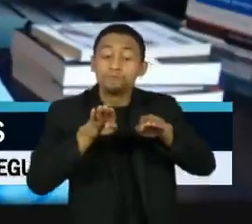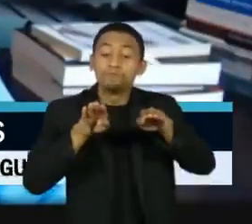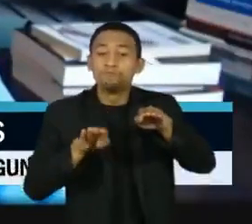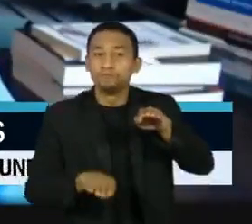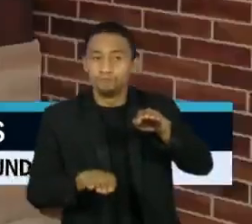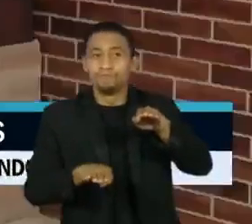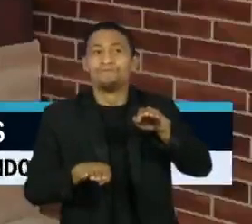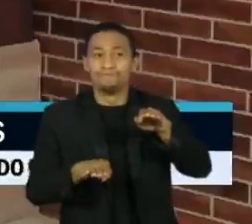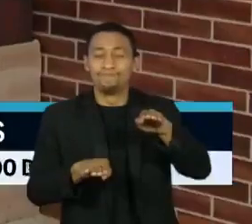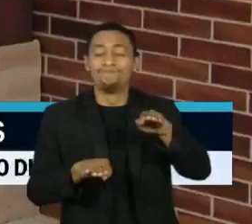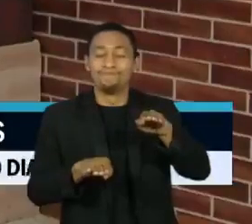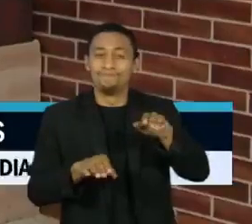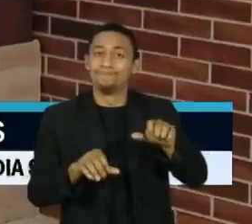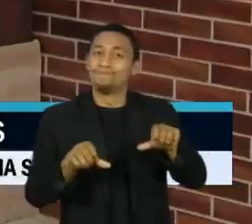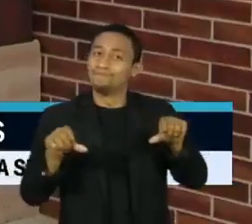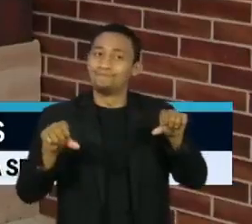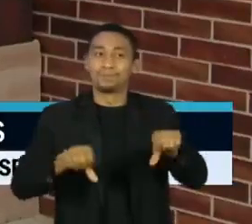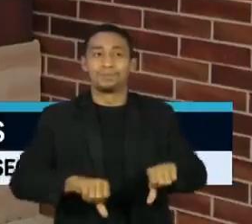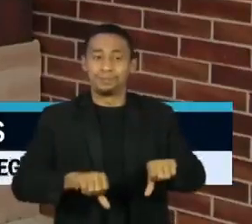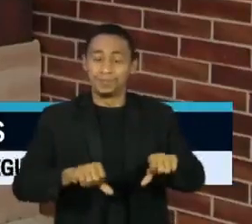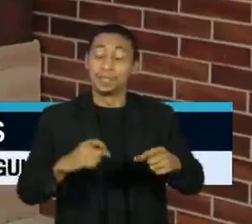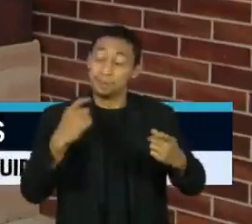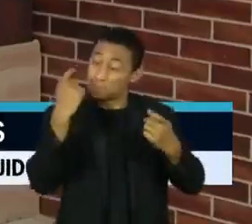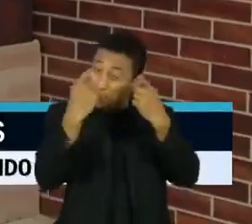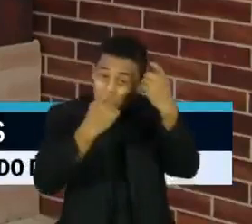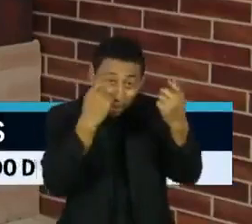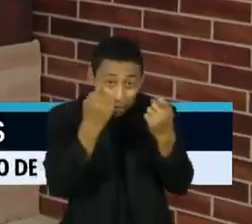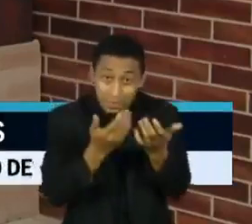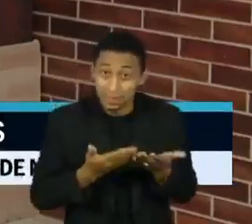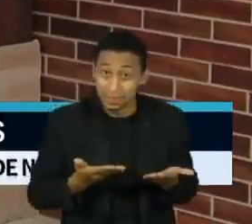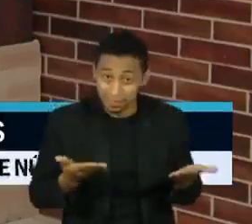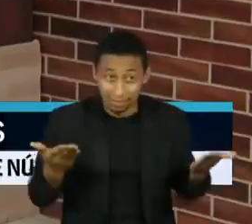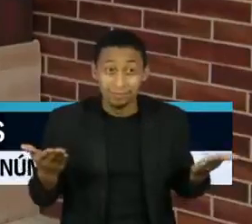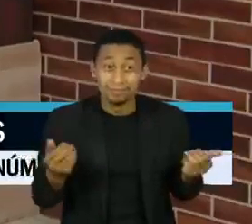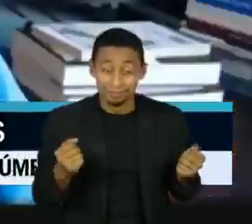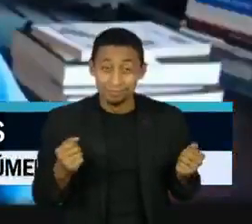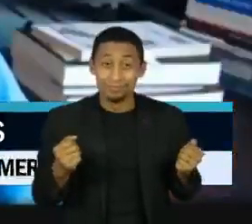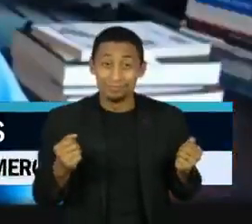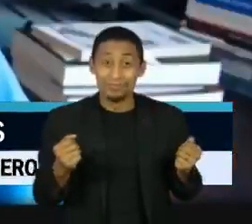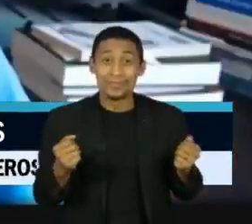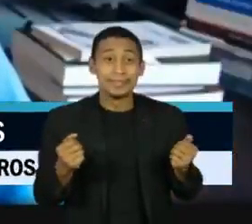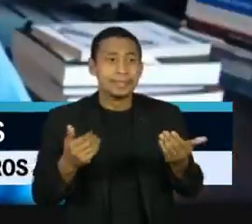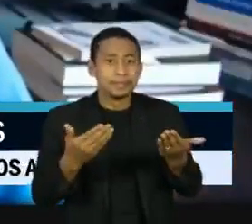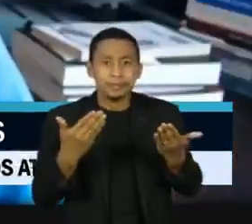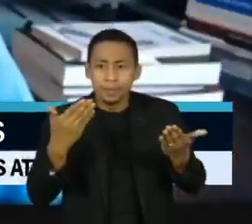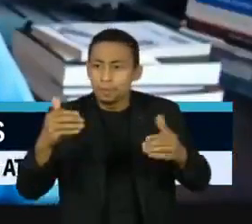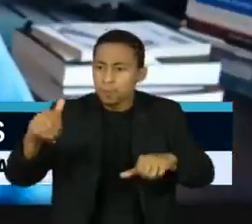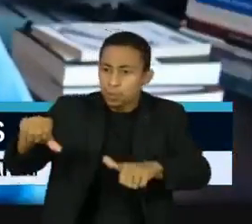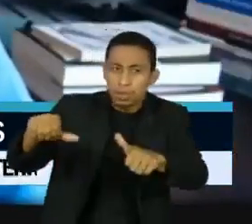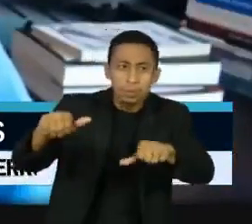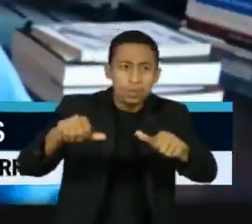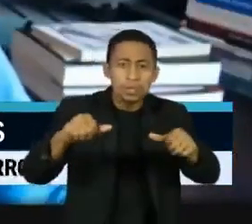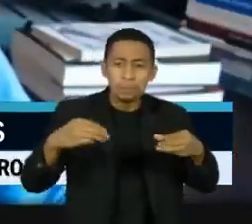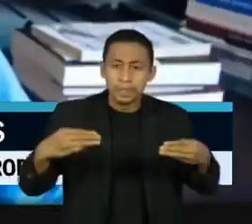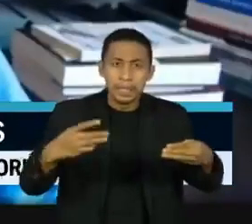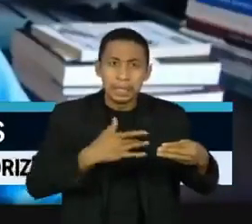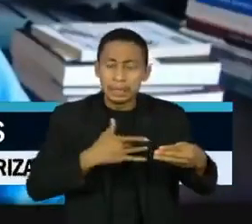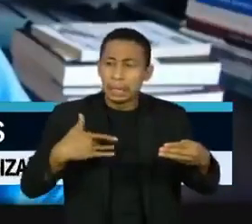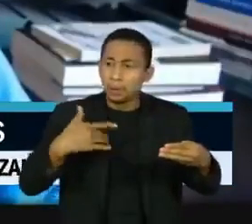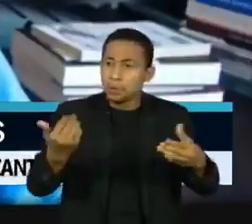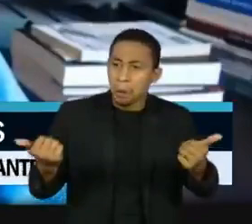são muito grandes. Então, eu acho que é preocupante ter havido já tanta mudança de ministério,